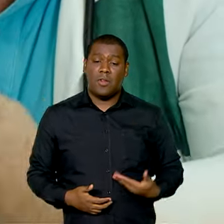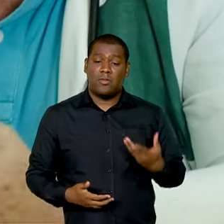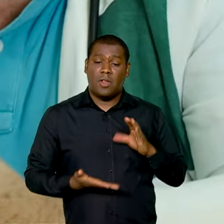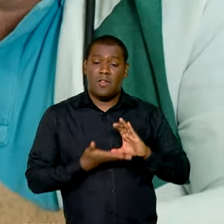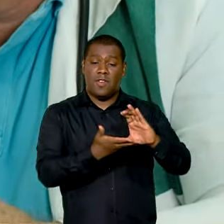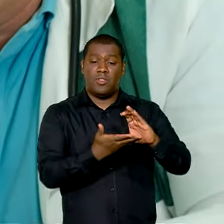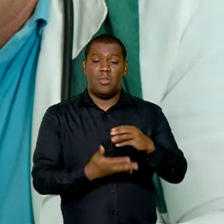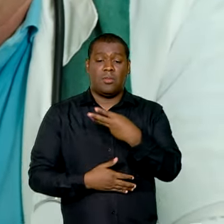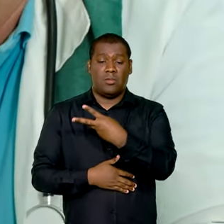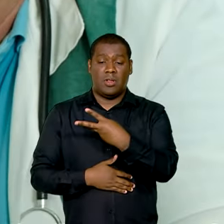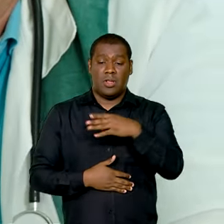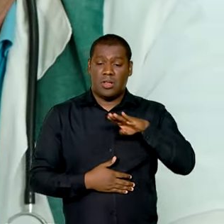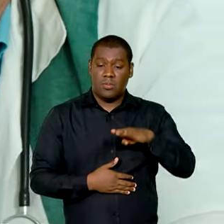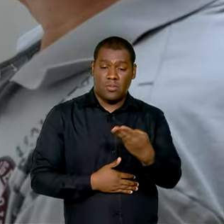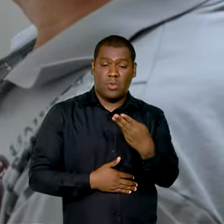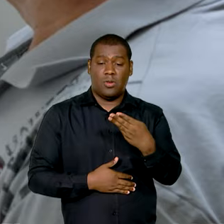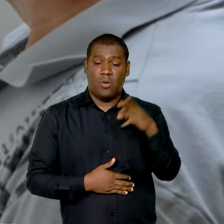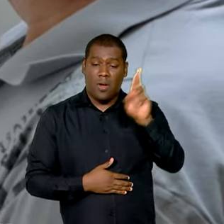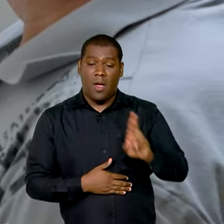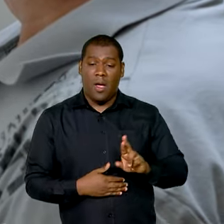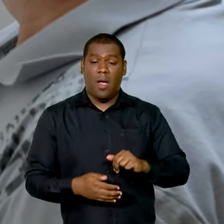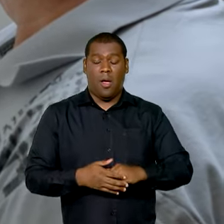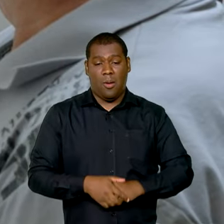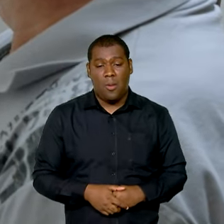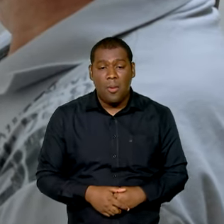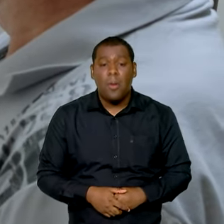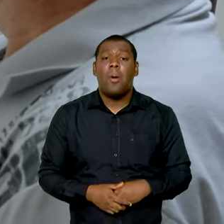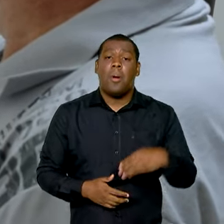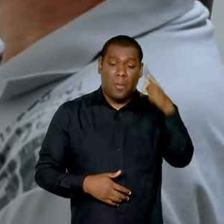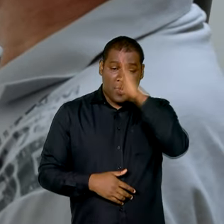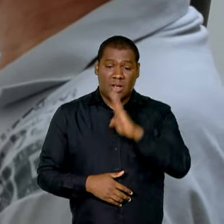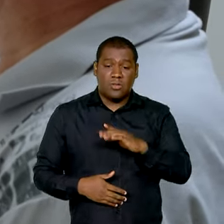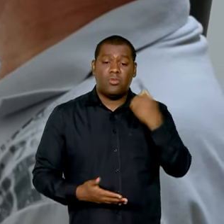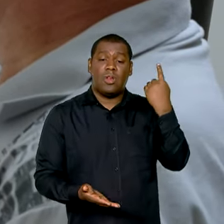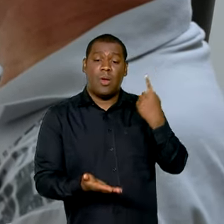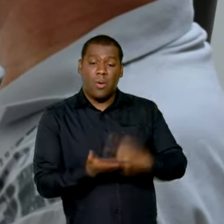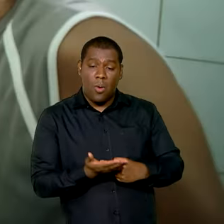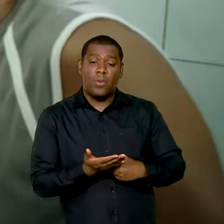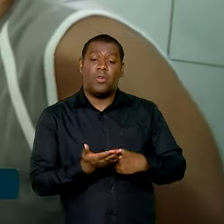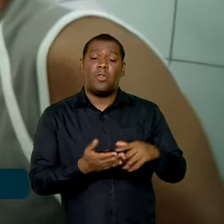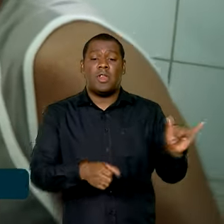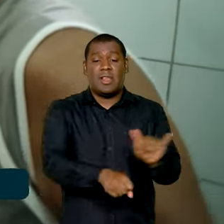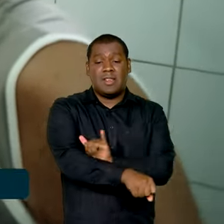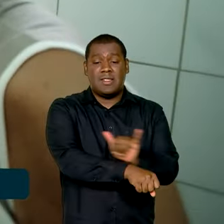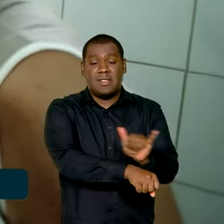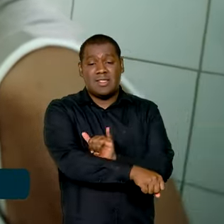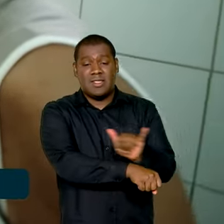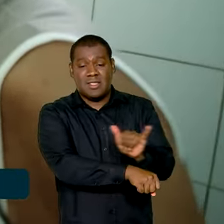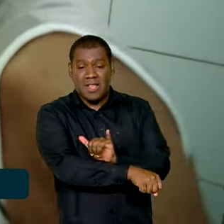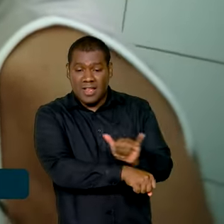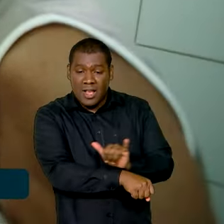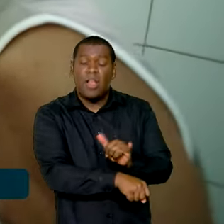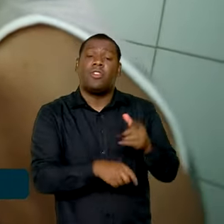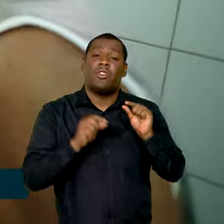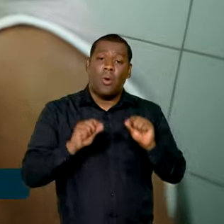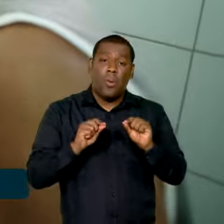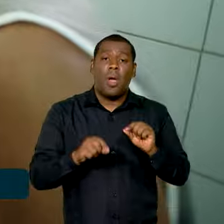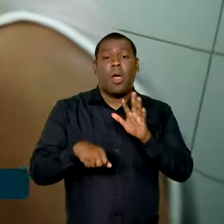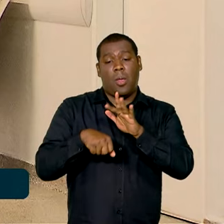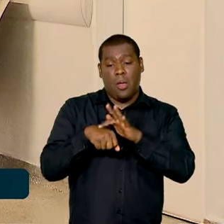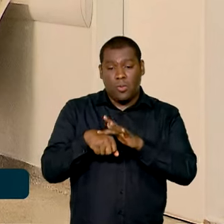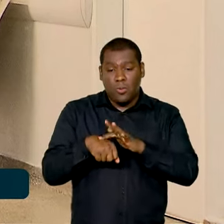O Brasil se comprometeu a reduzir a incidência de casos de tuberculose para menos de 10 a cada 100 mil